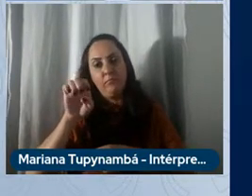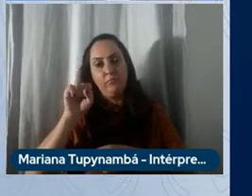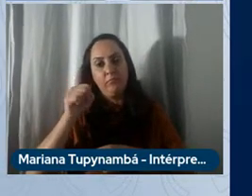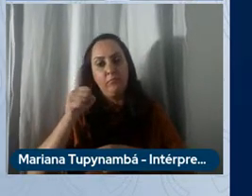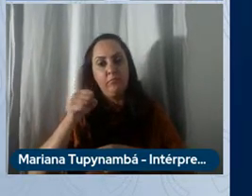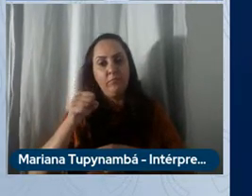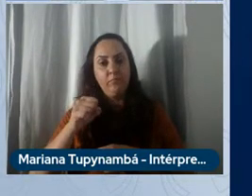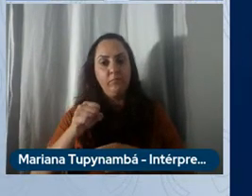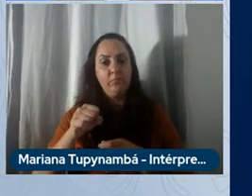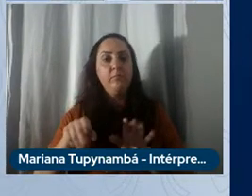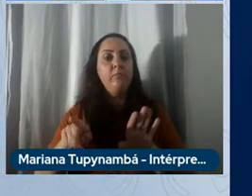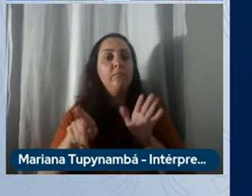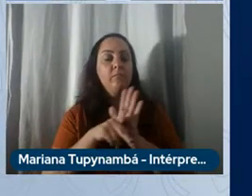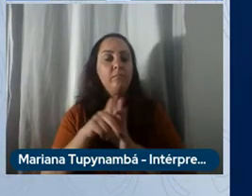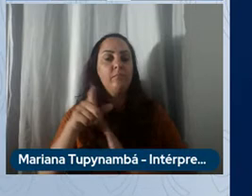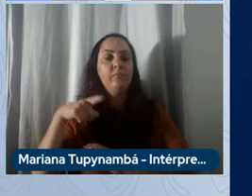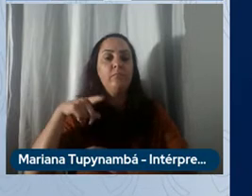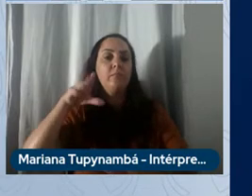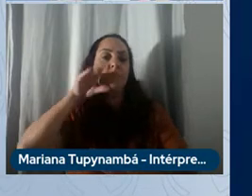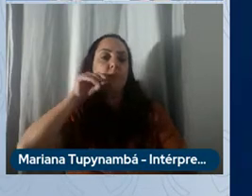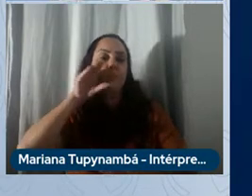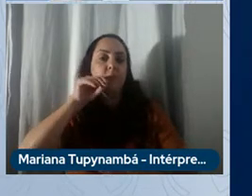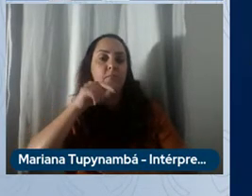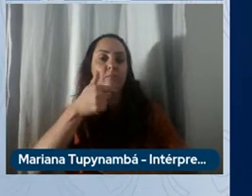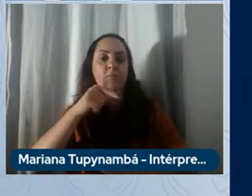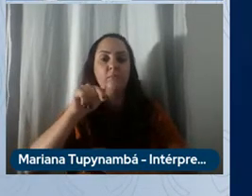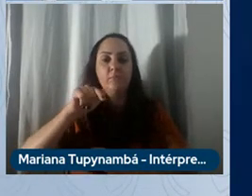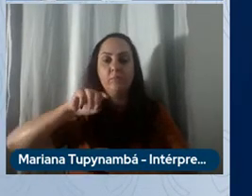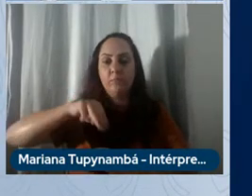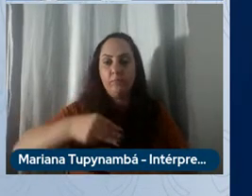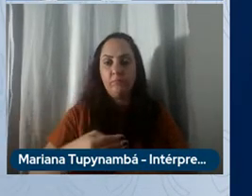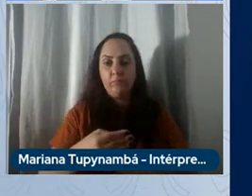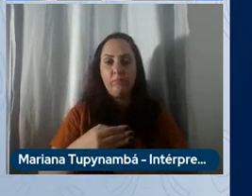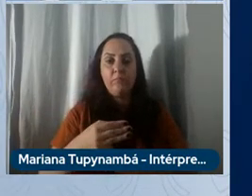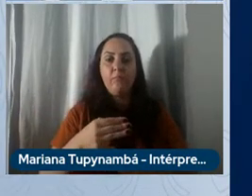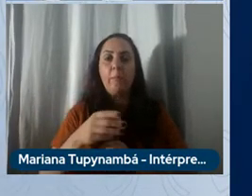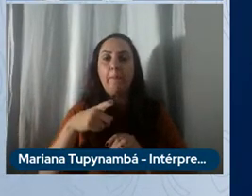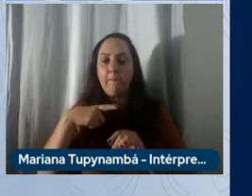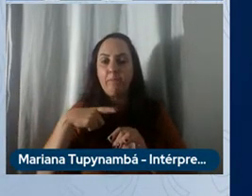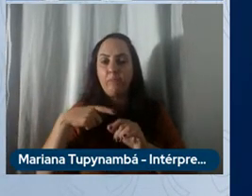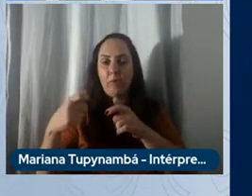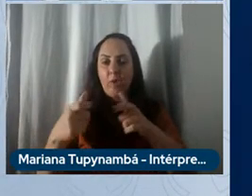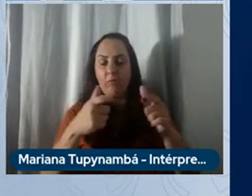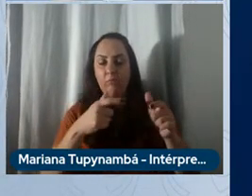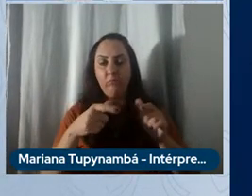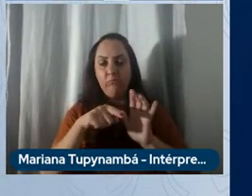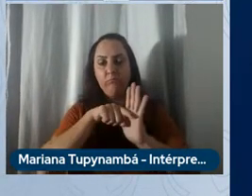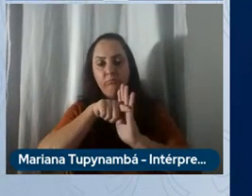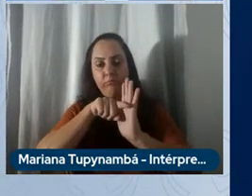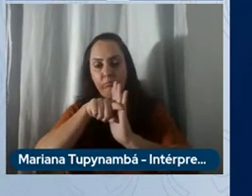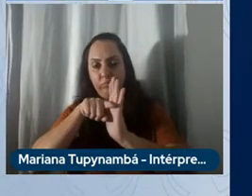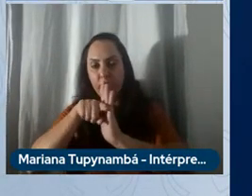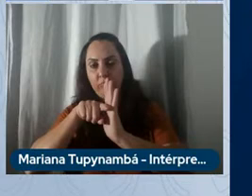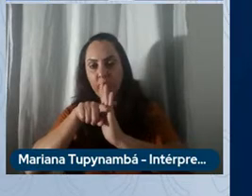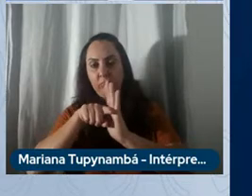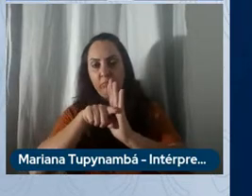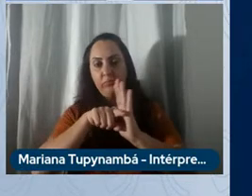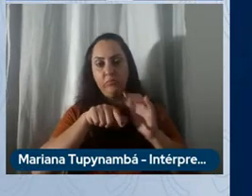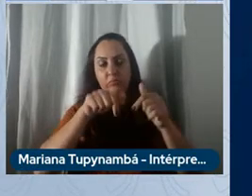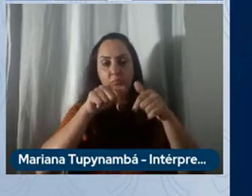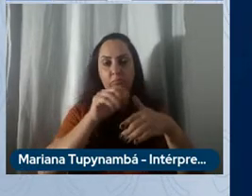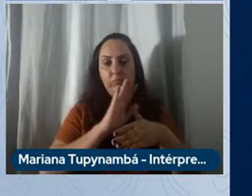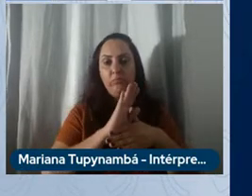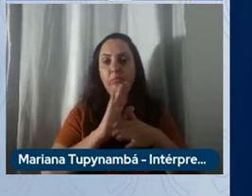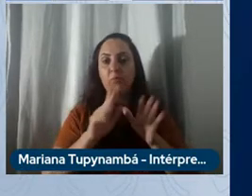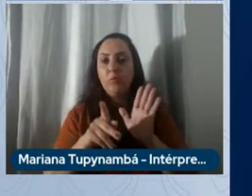mil funcionários, temos um centro de pesquisa e desenvolvimento quase inteiramente sediado em Betim com 2